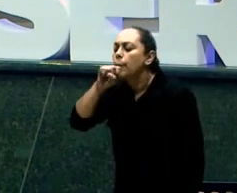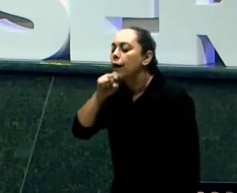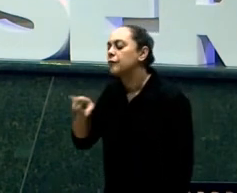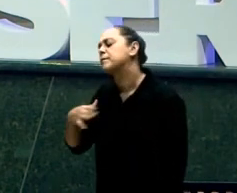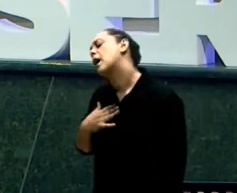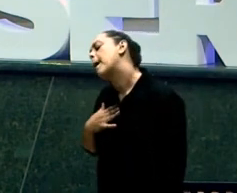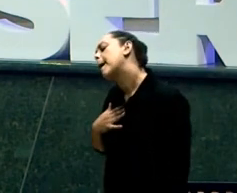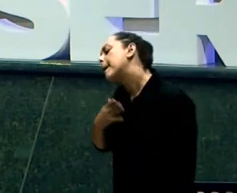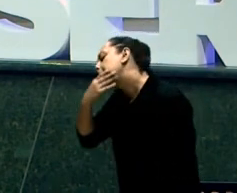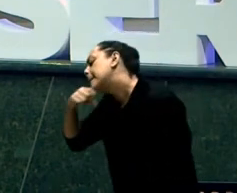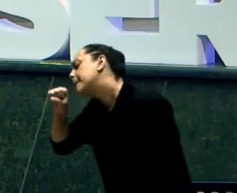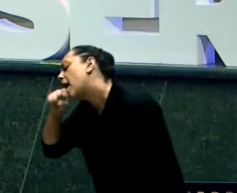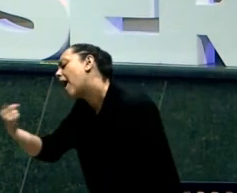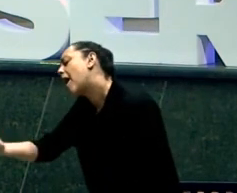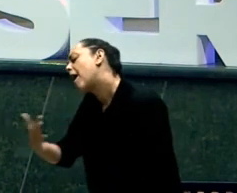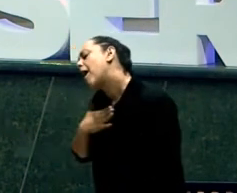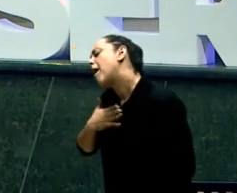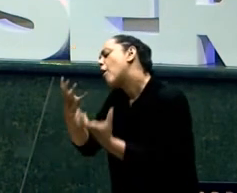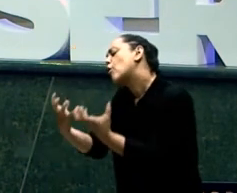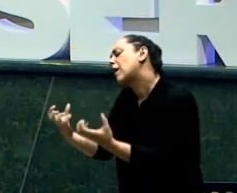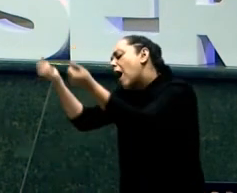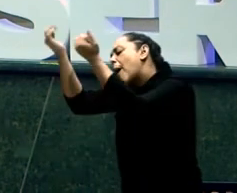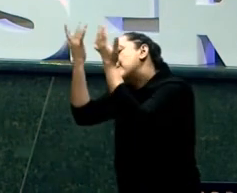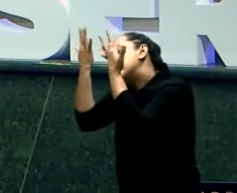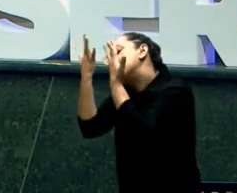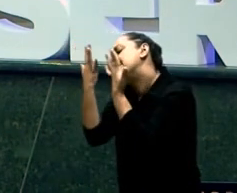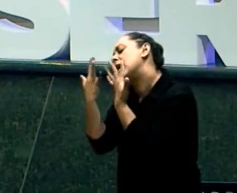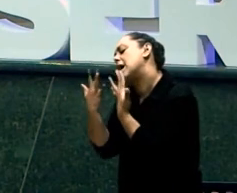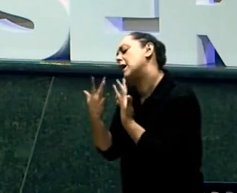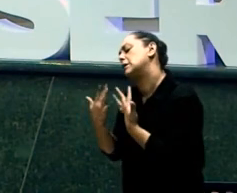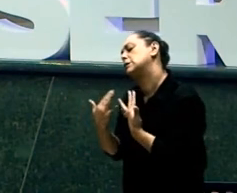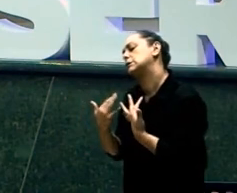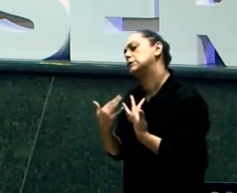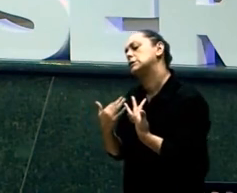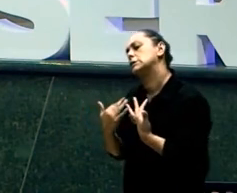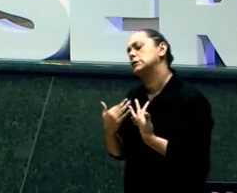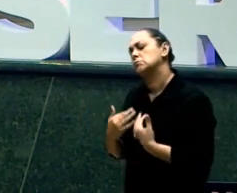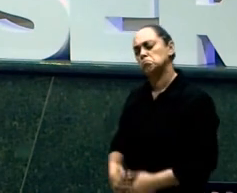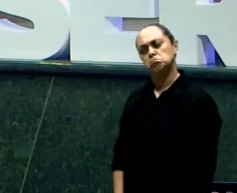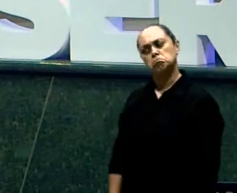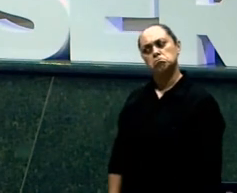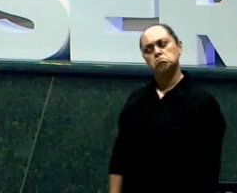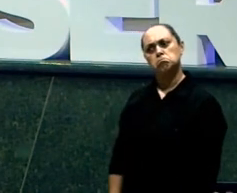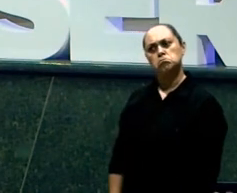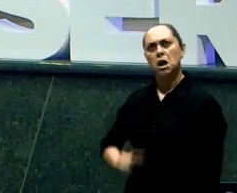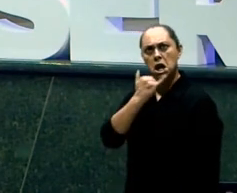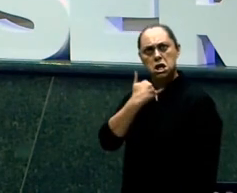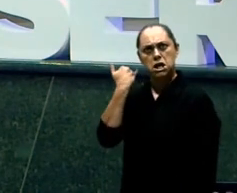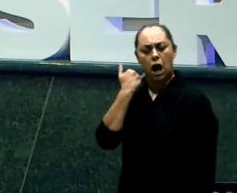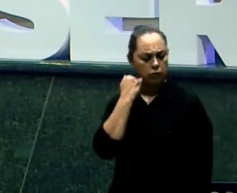homem Do moço E segura E o Isaac Diz As mãos É de Ezaú Você conseguiu